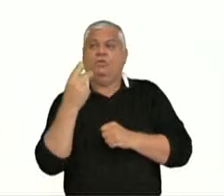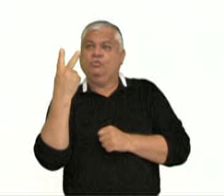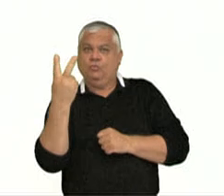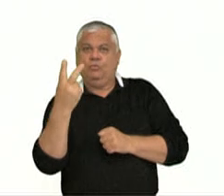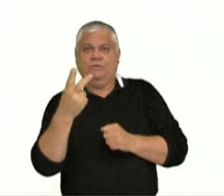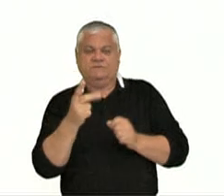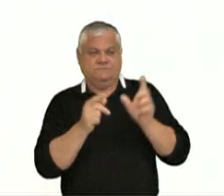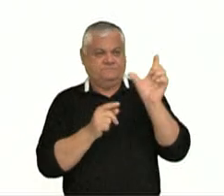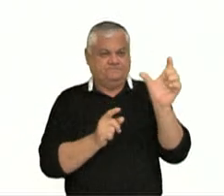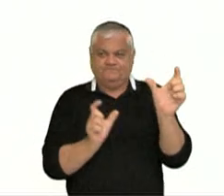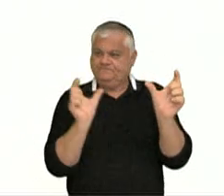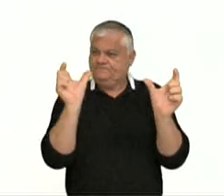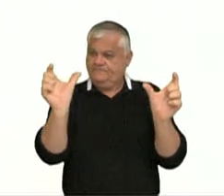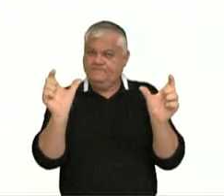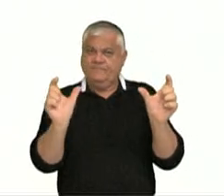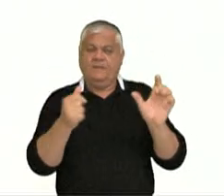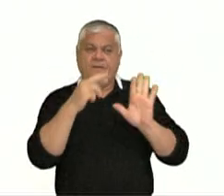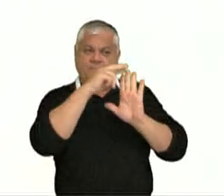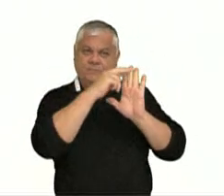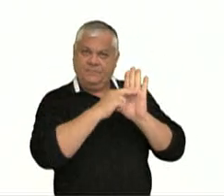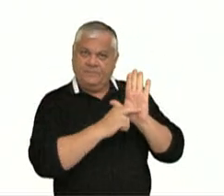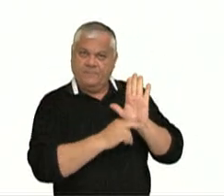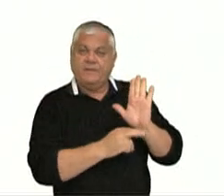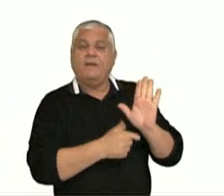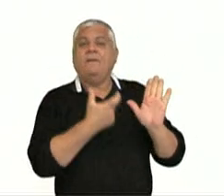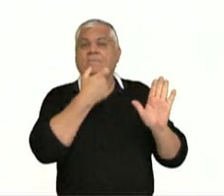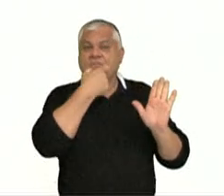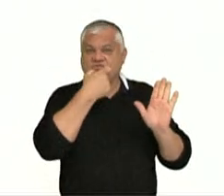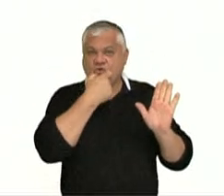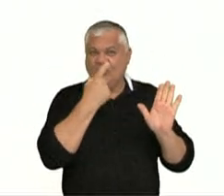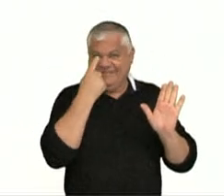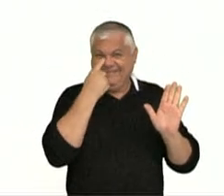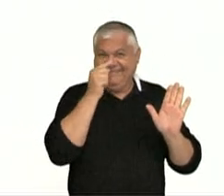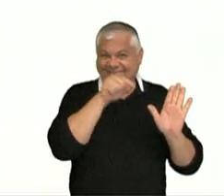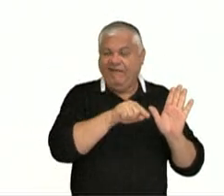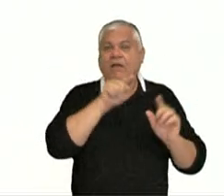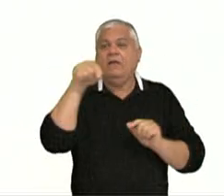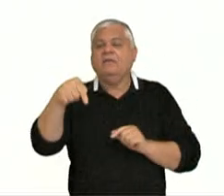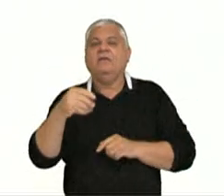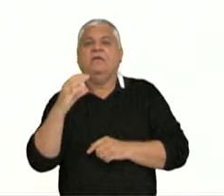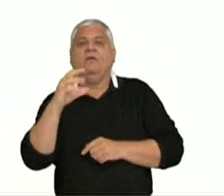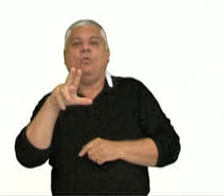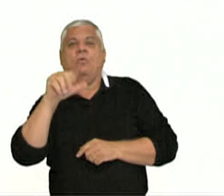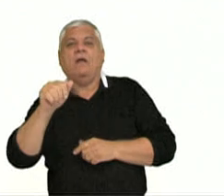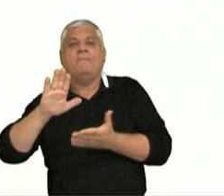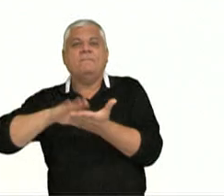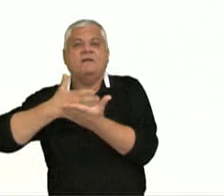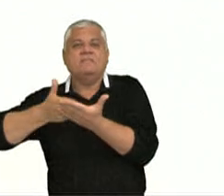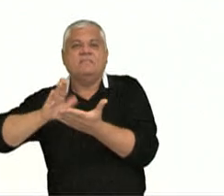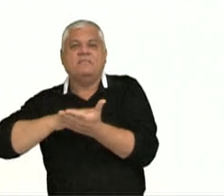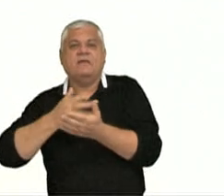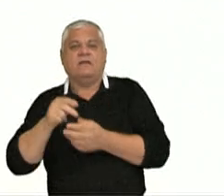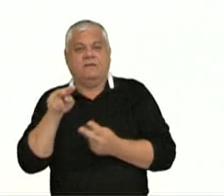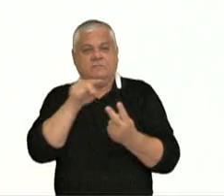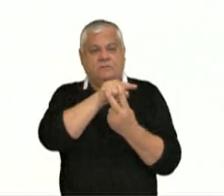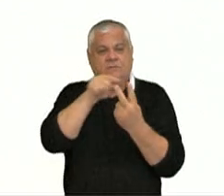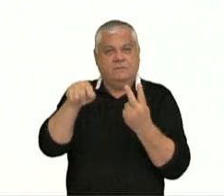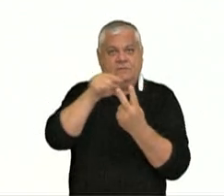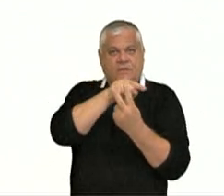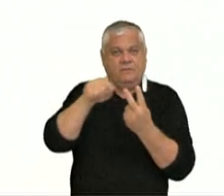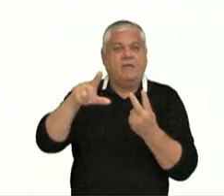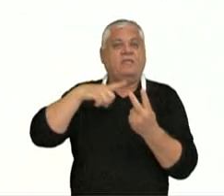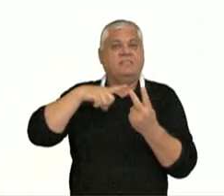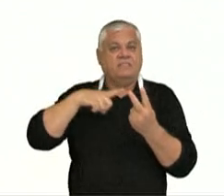abaixo, uma receita de biscoitinho e outra receita de cuca de manteiga. Ambas essas receitas